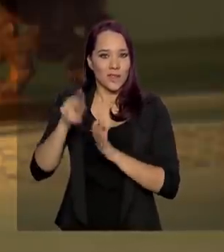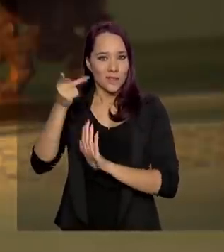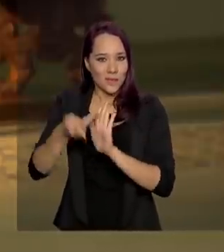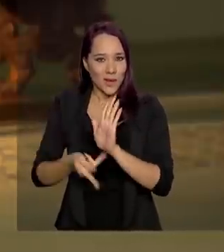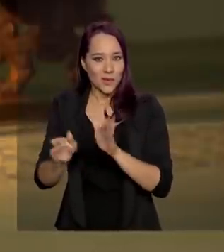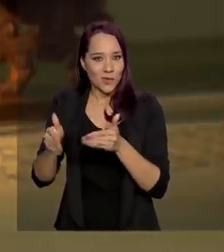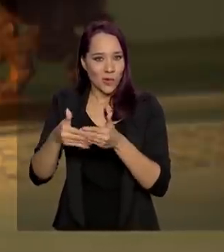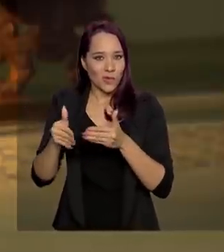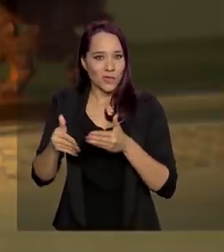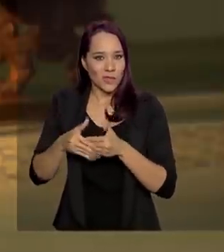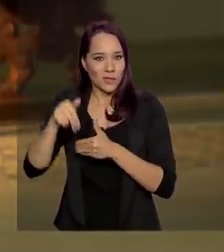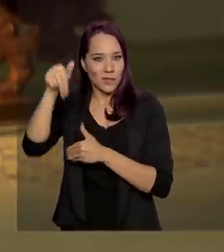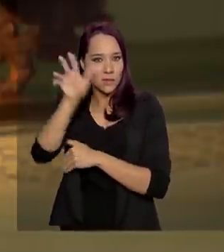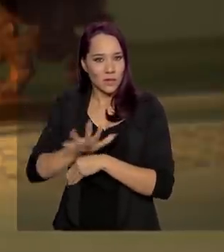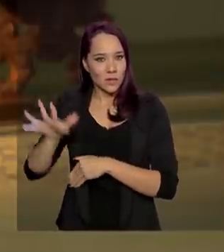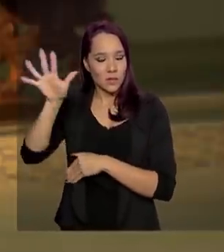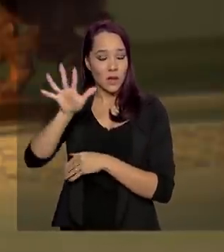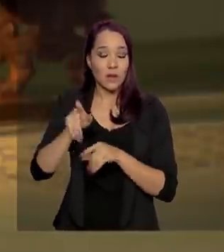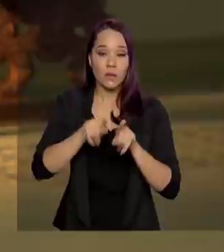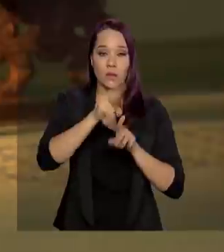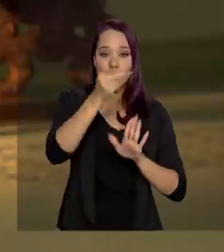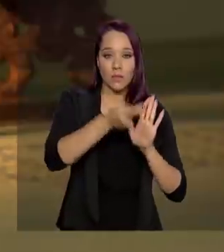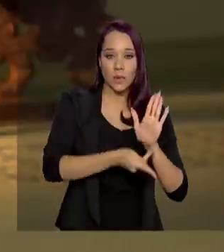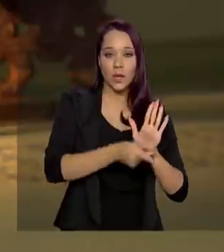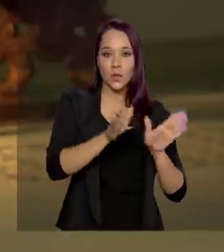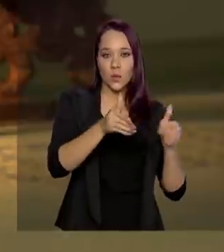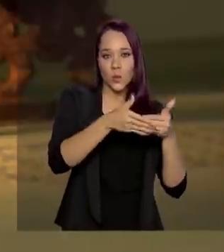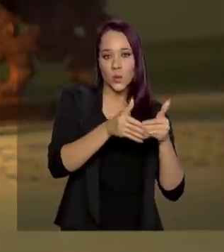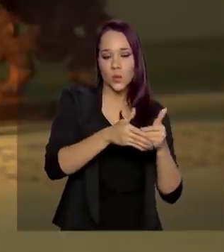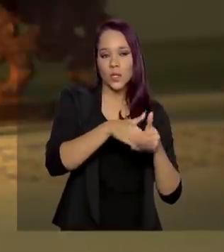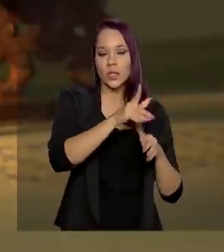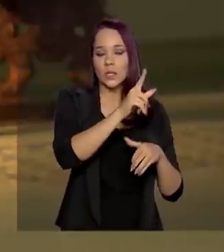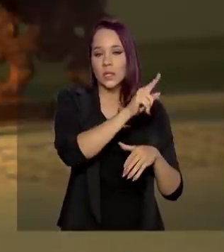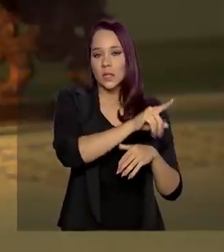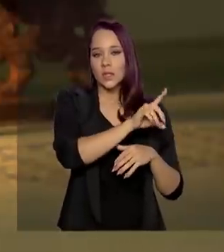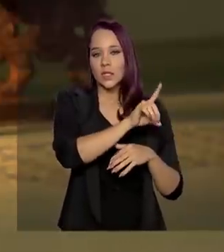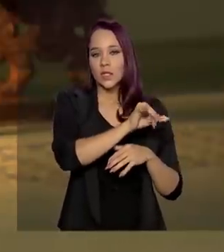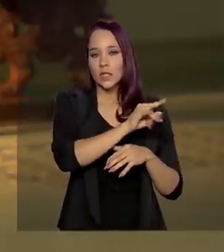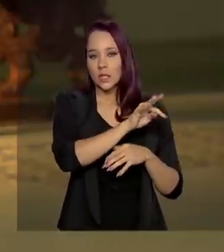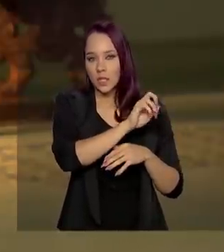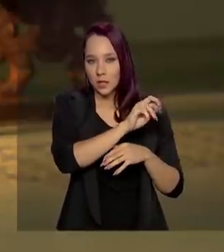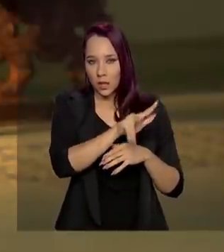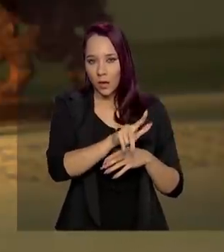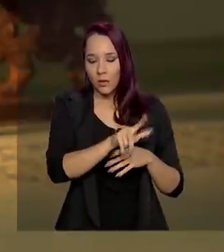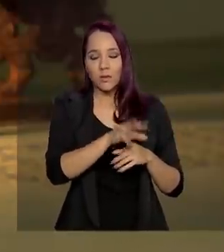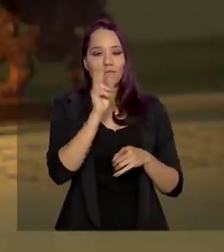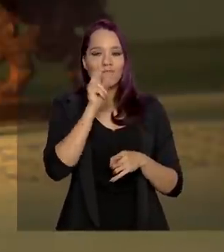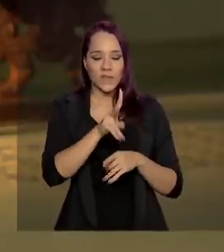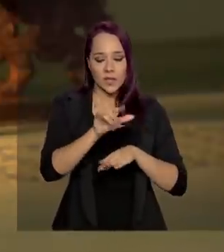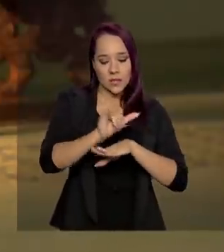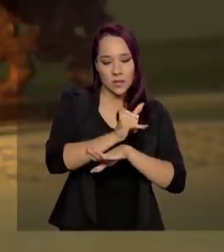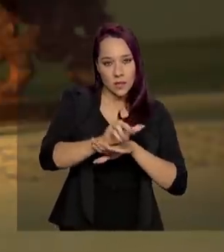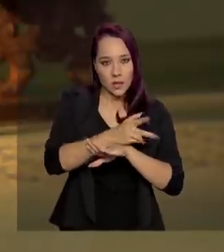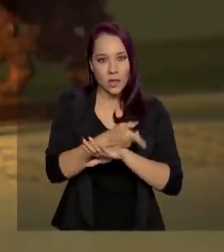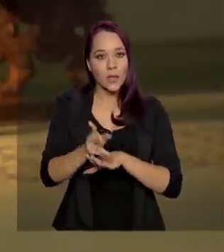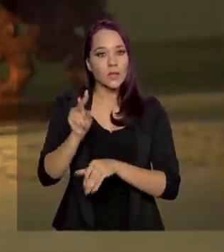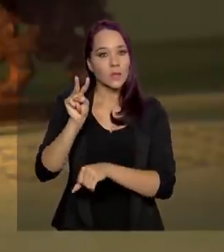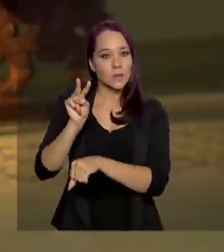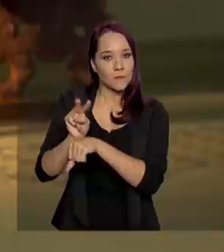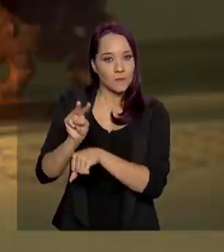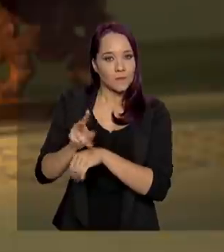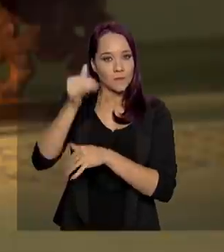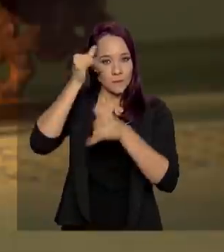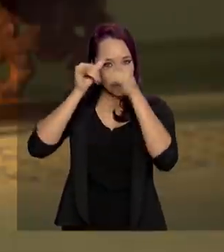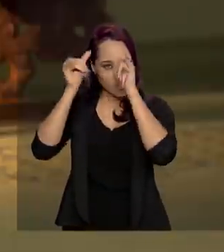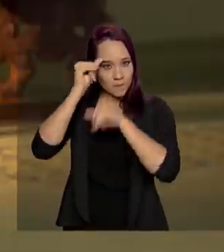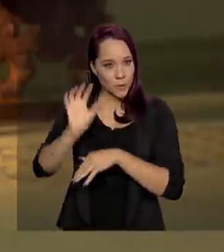contingência nacional e os planos de contingência distrital, em que você vai ver medidas preventivas e corretivas